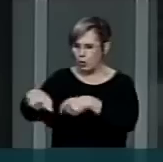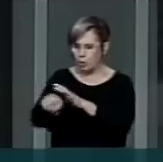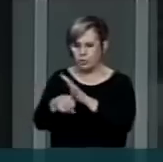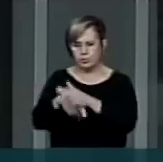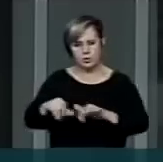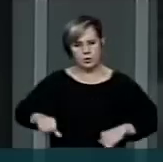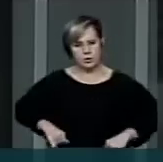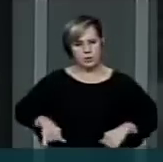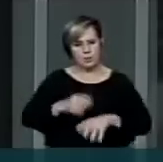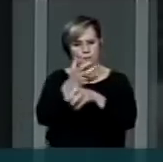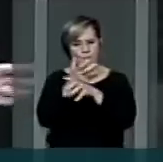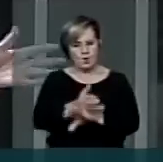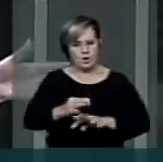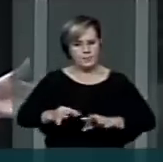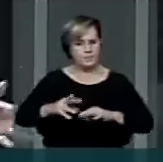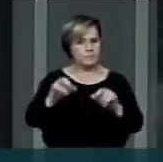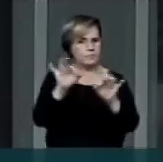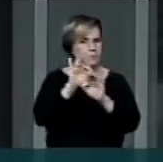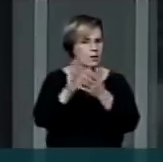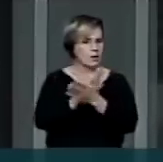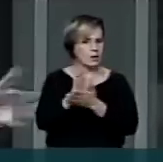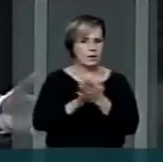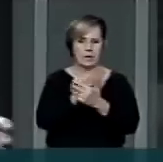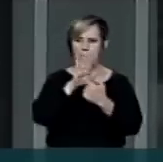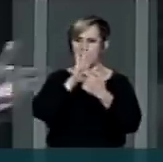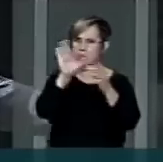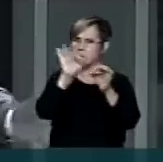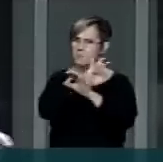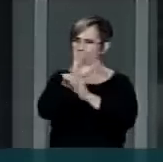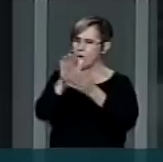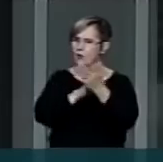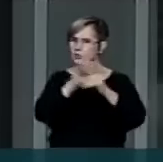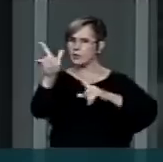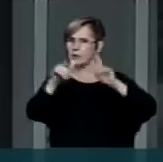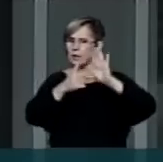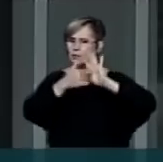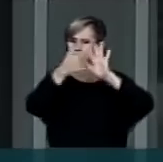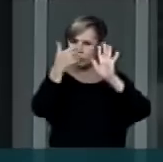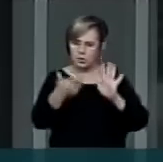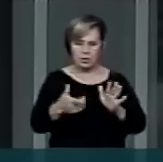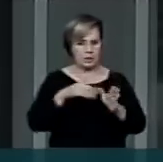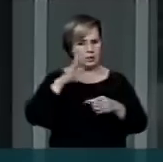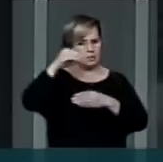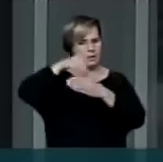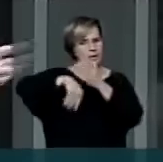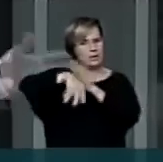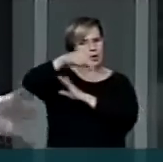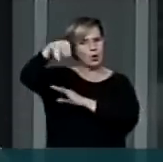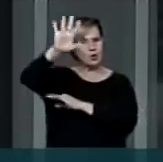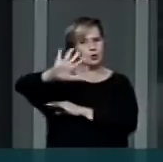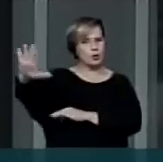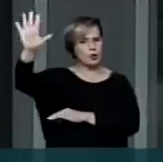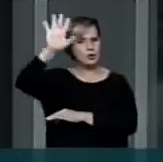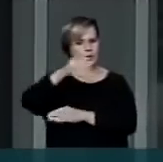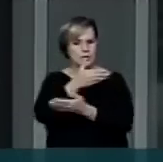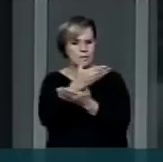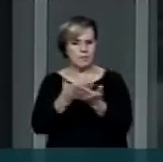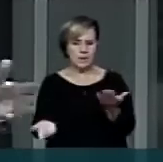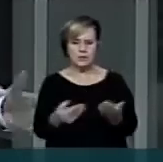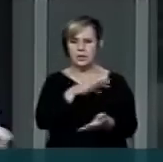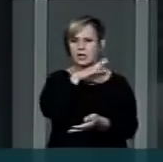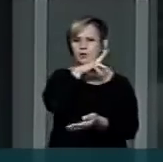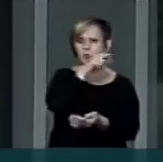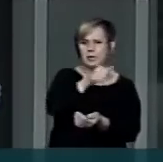sofrimento da seca, que a televisão não mostra, até porque a televisão não está no interior do Nordeste brasileiro, perdendo o seu rebanho,